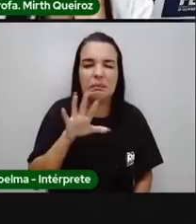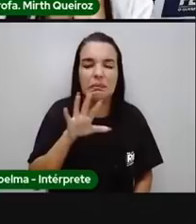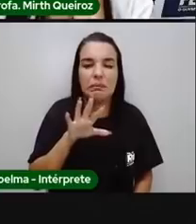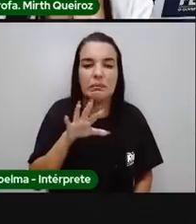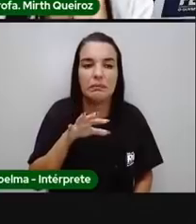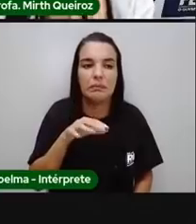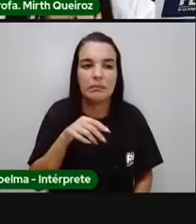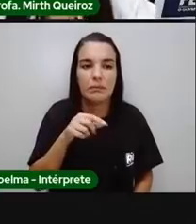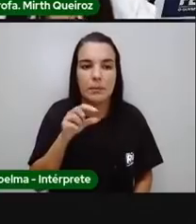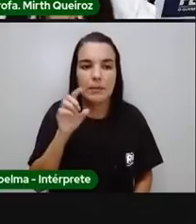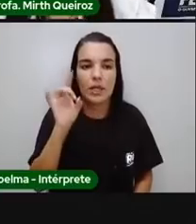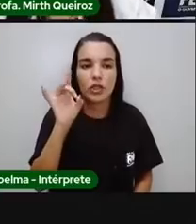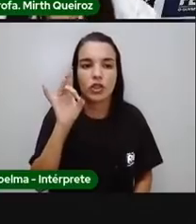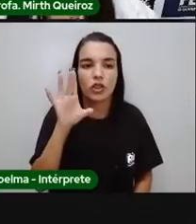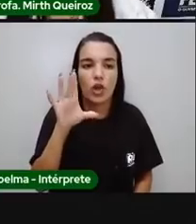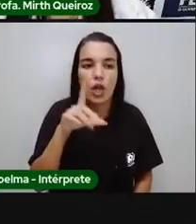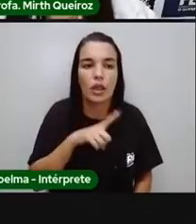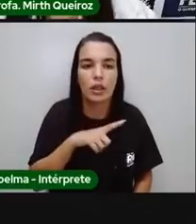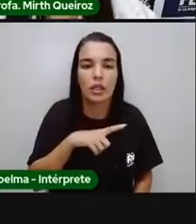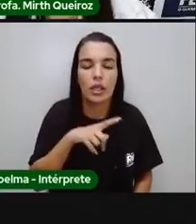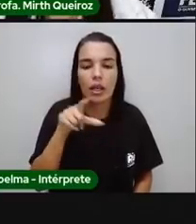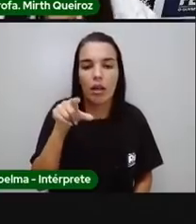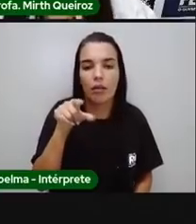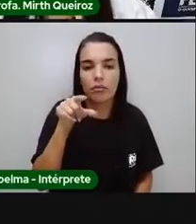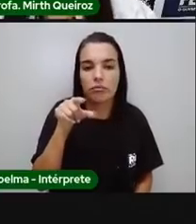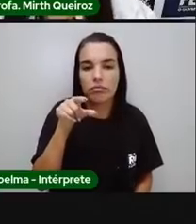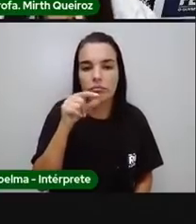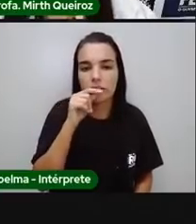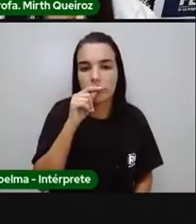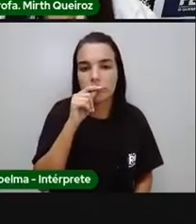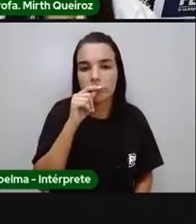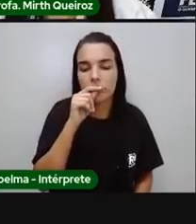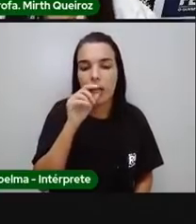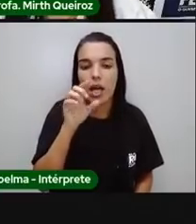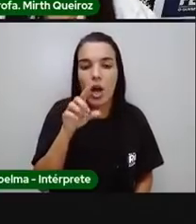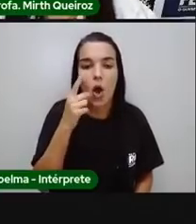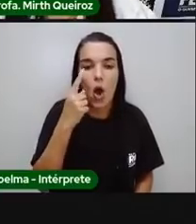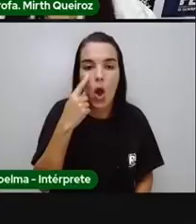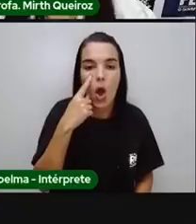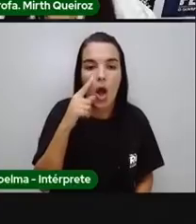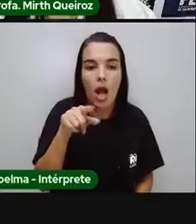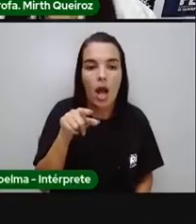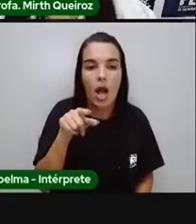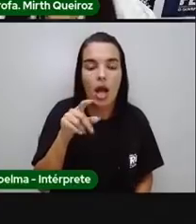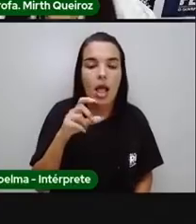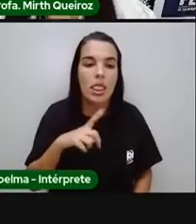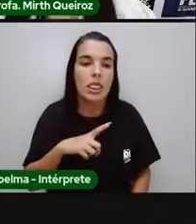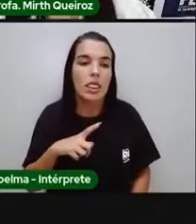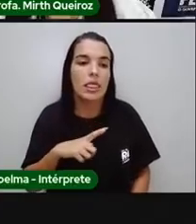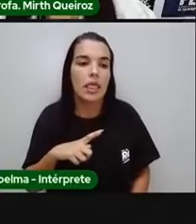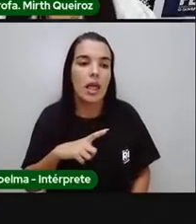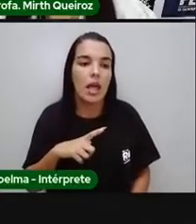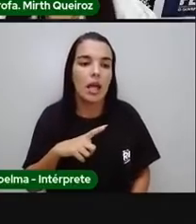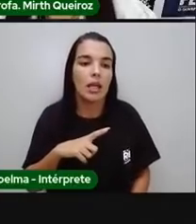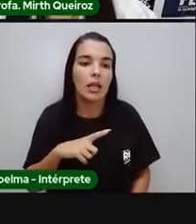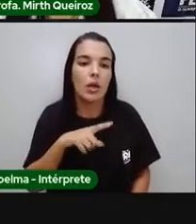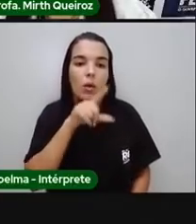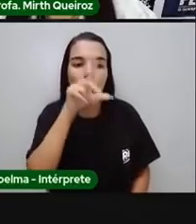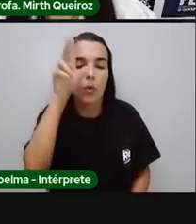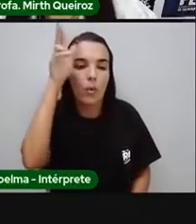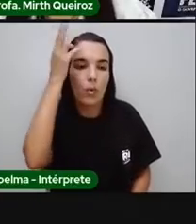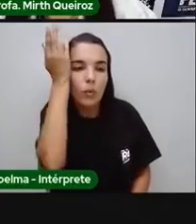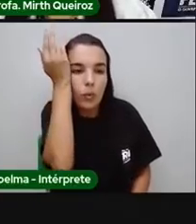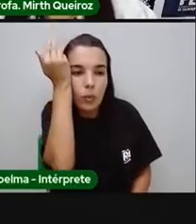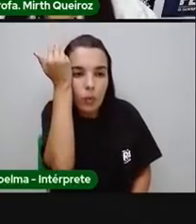fingir aqui que só existe essa cadeia, tá? Se esse coelho, ele morre, não existe